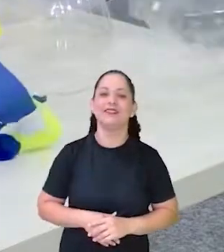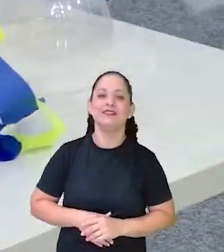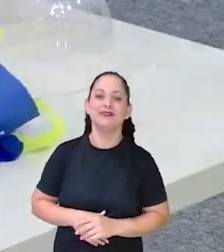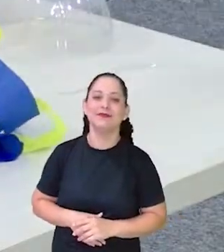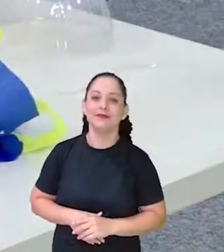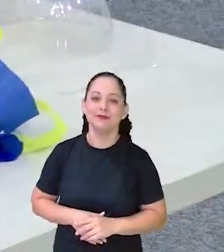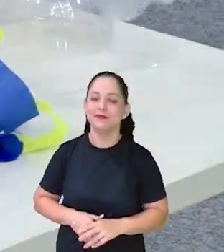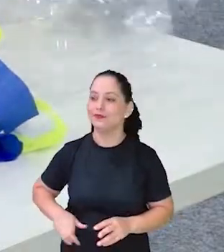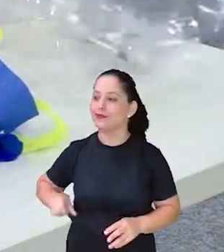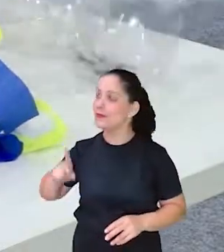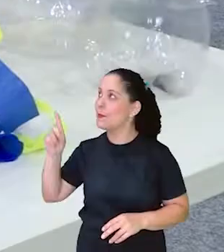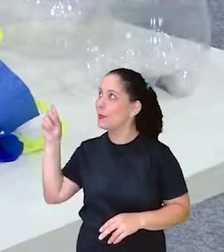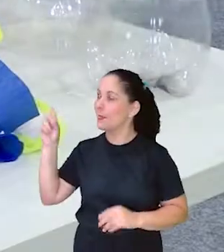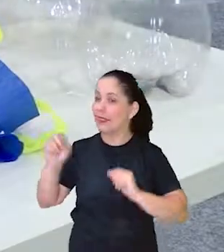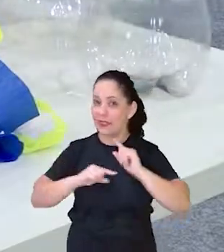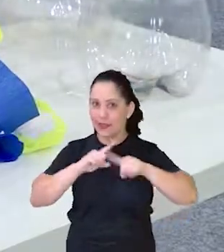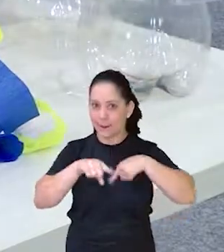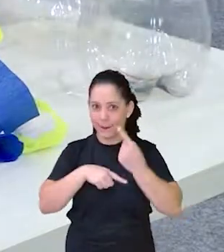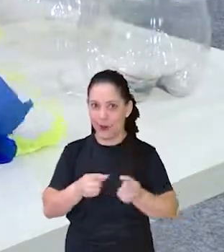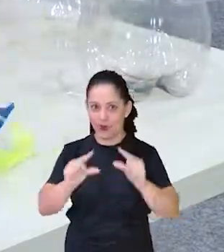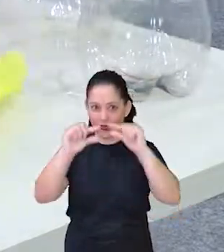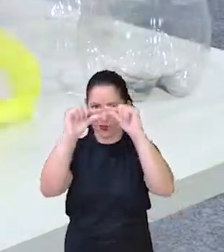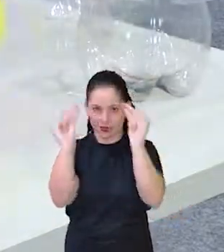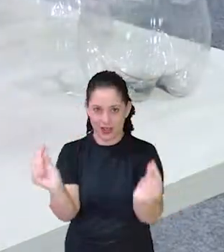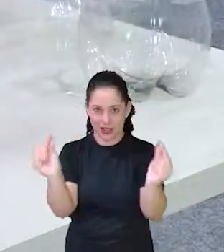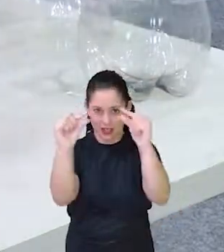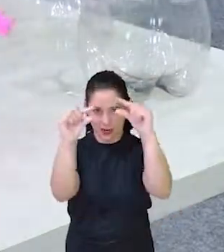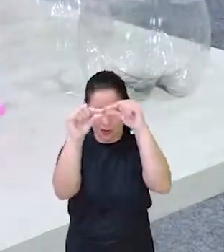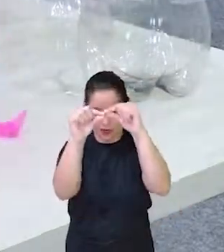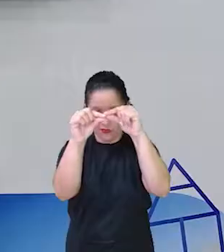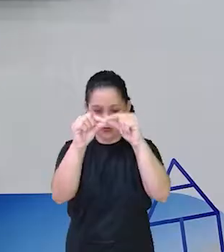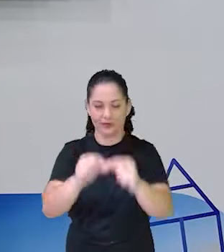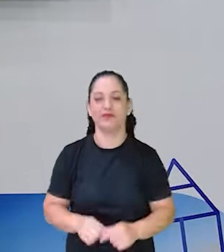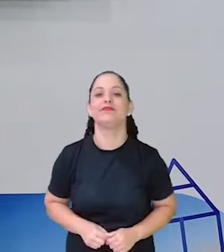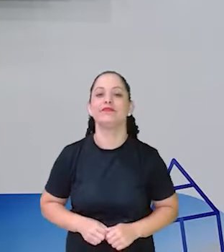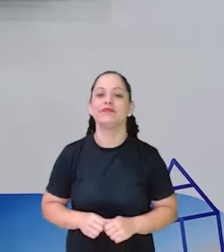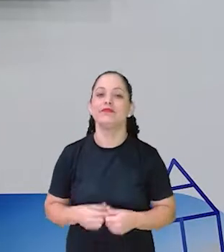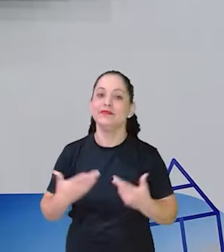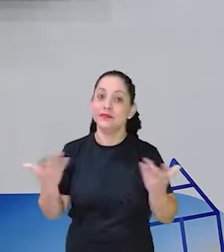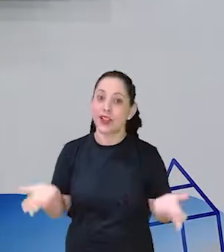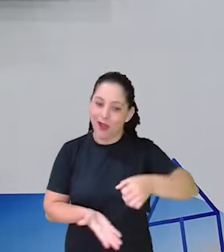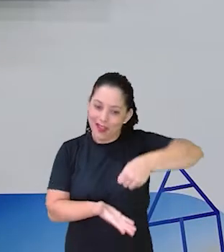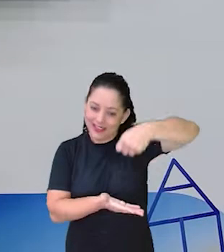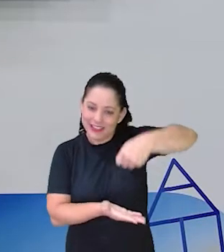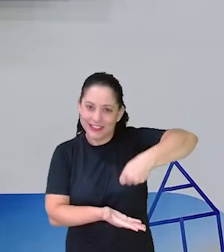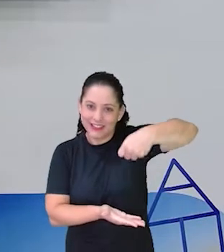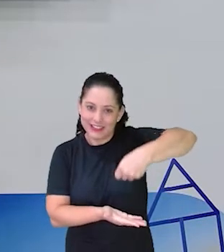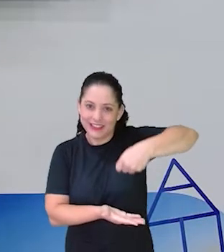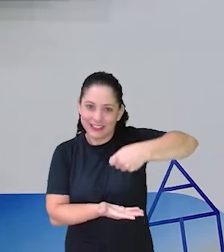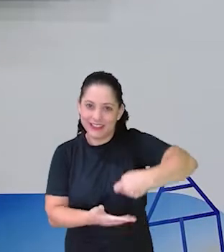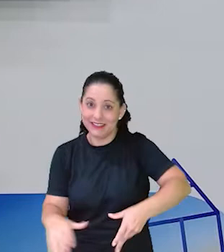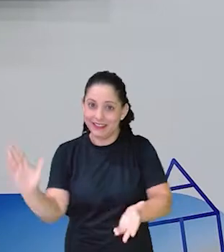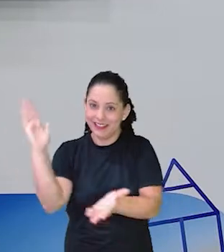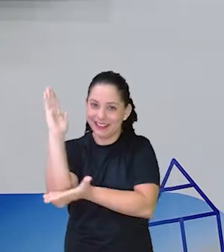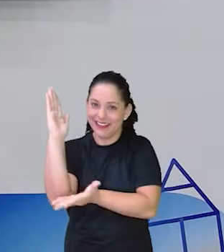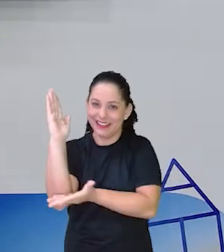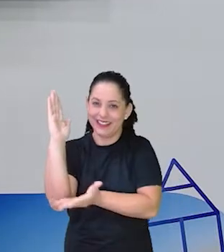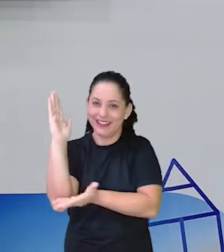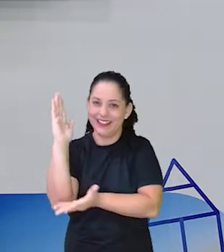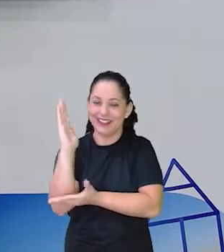Essa daqui Depois eu vou fazer o furo É isso aí A cestinha de garrafa pet